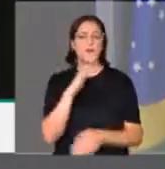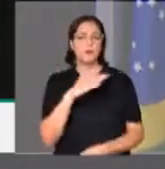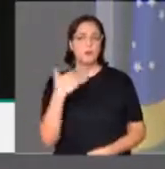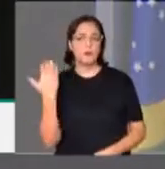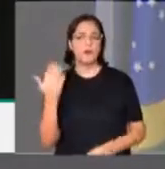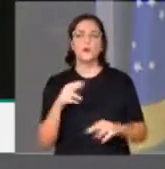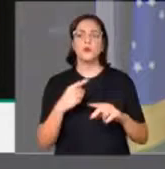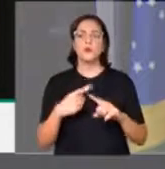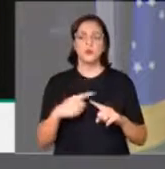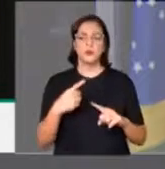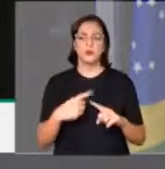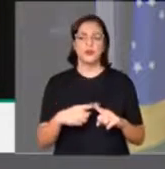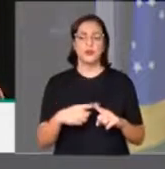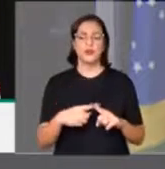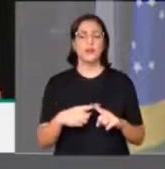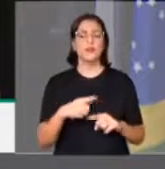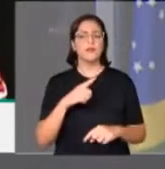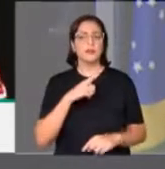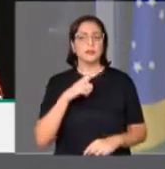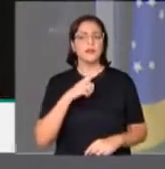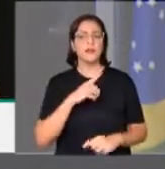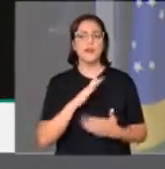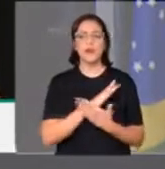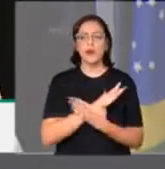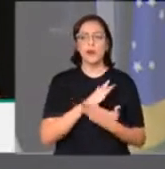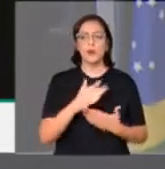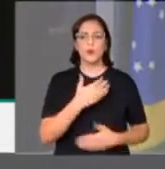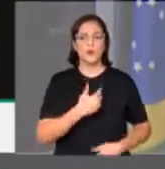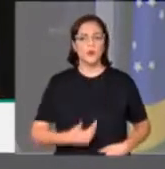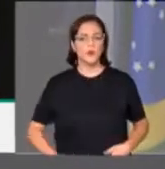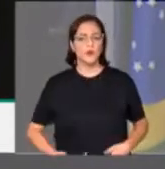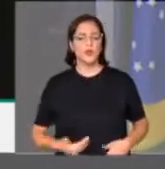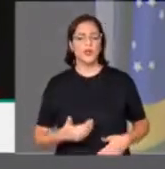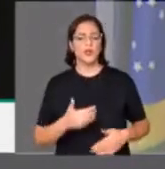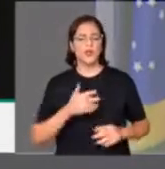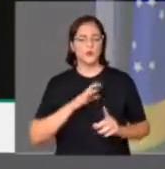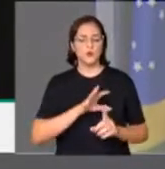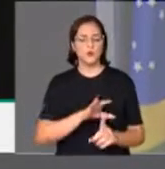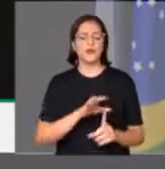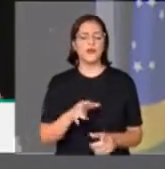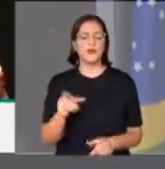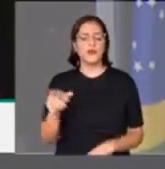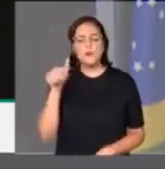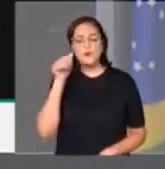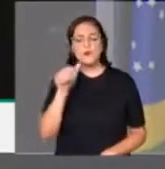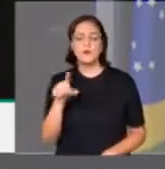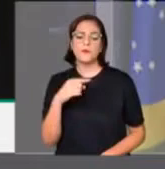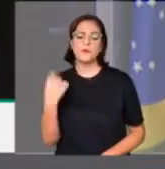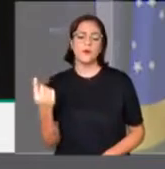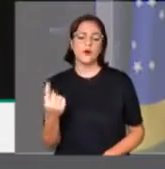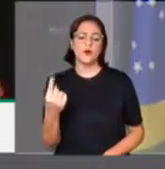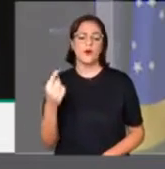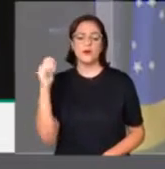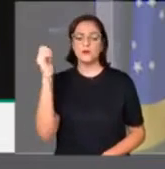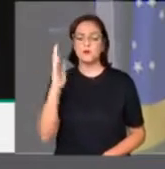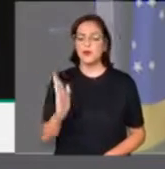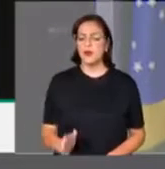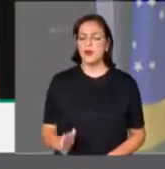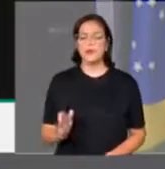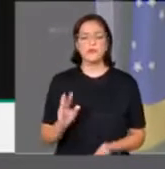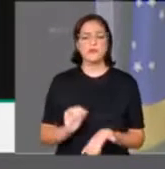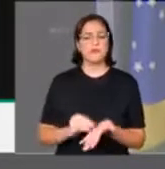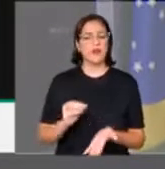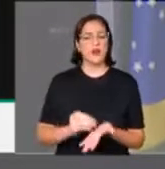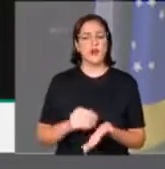que fazem parte do Estado, era também uma mulher eleita num país que configura um dos últimos com participação política de